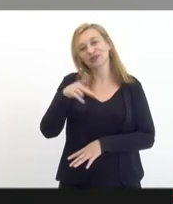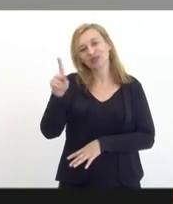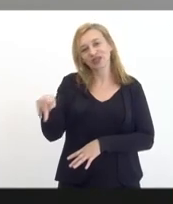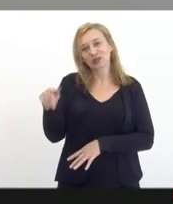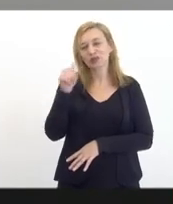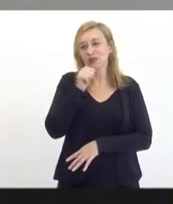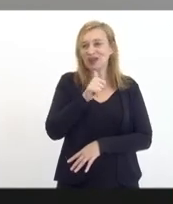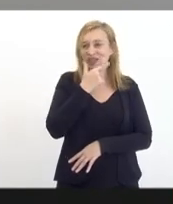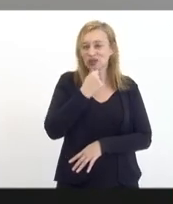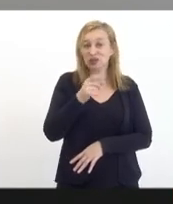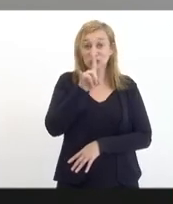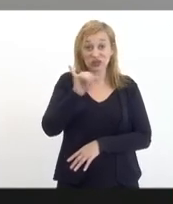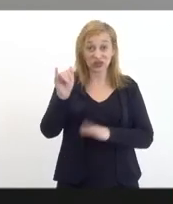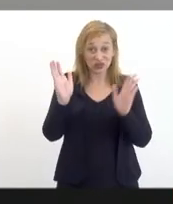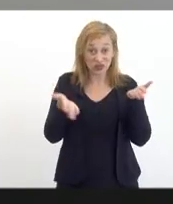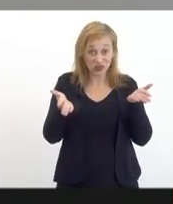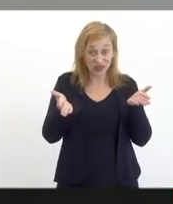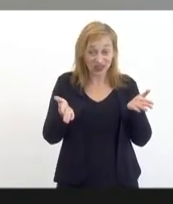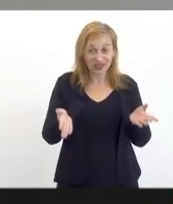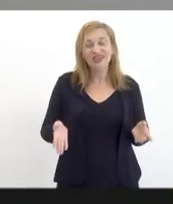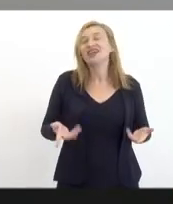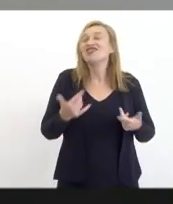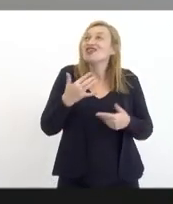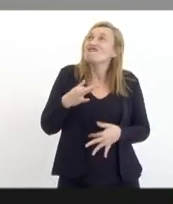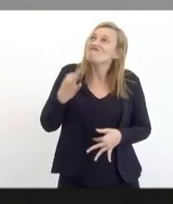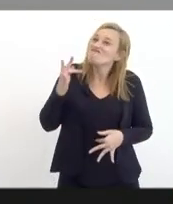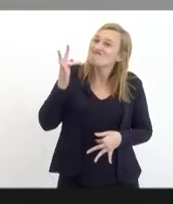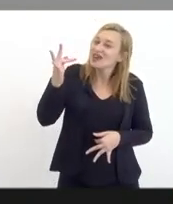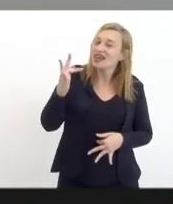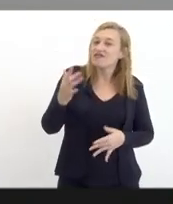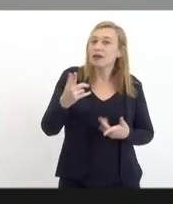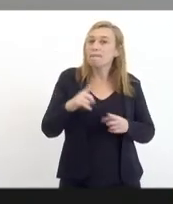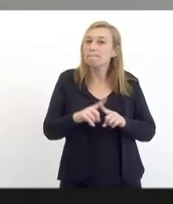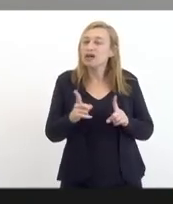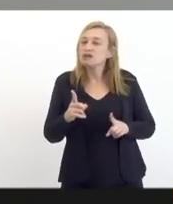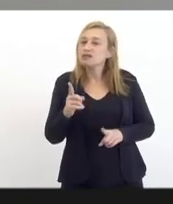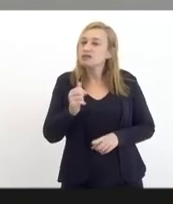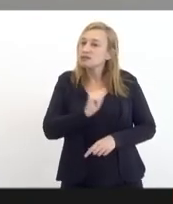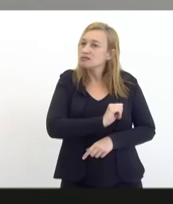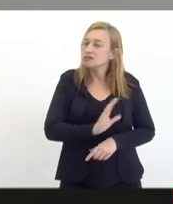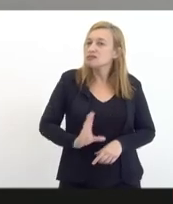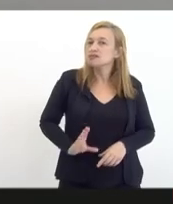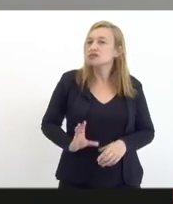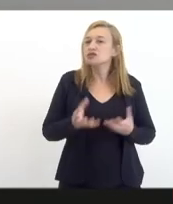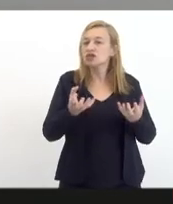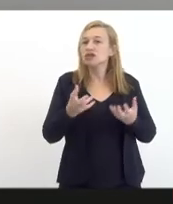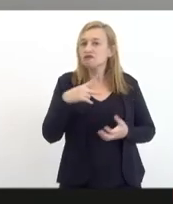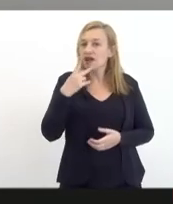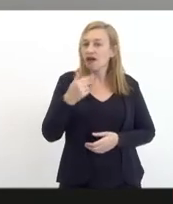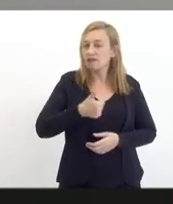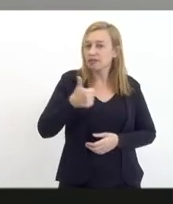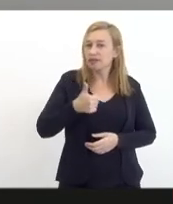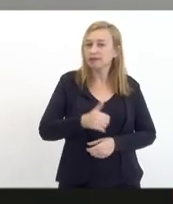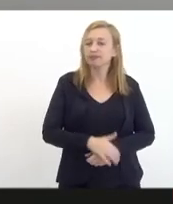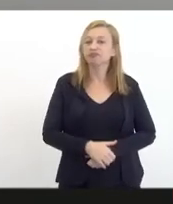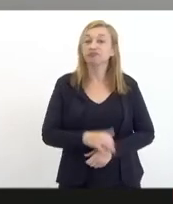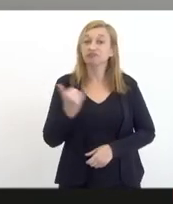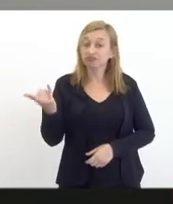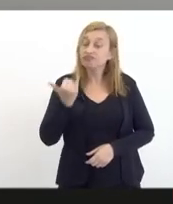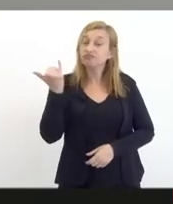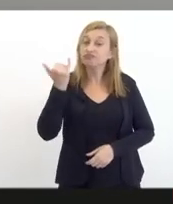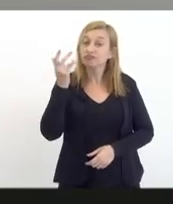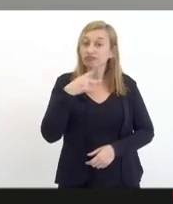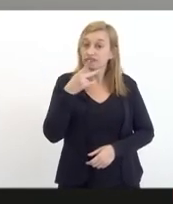professores no dia de hoje eu quero ser muito breve mas André eu queria destacar em primeiro lugar importante